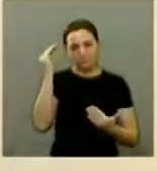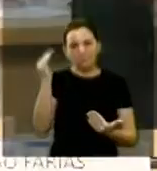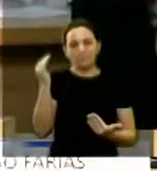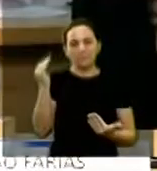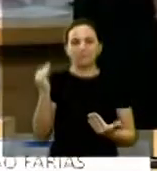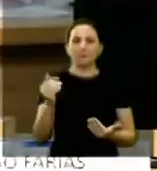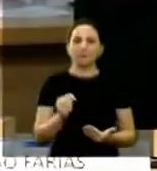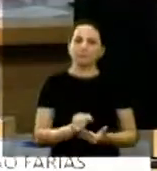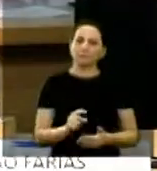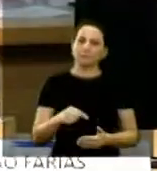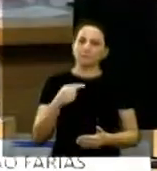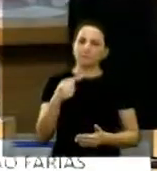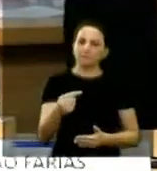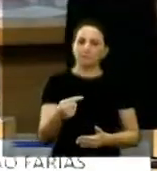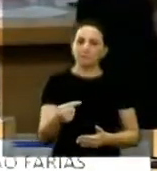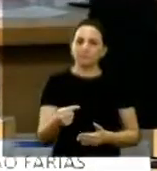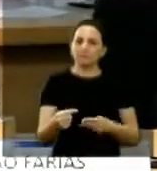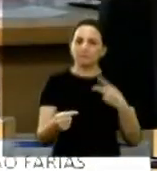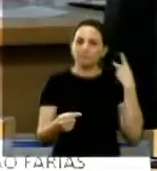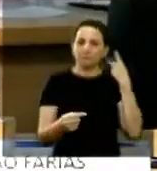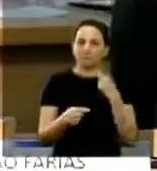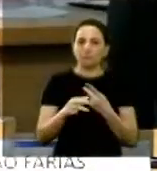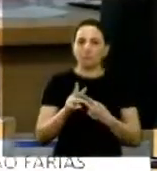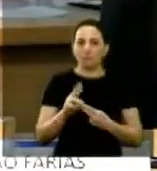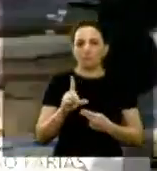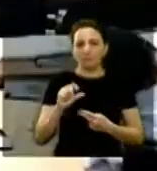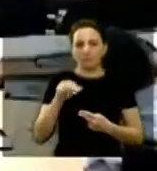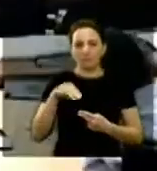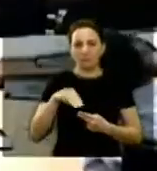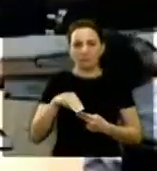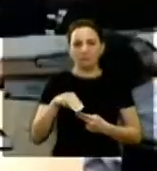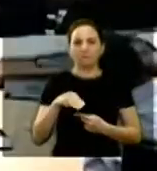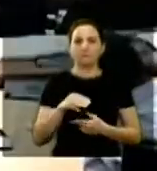vereador com a palavra o vereador William Afonso